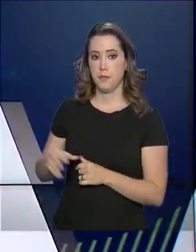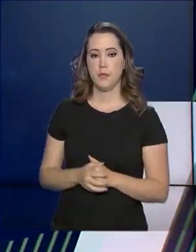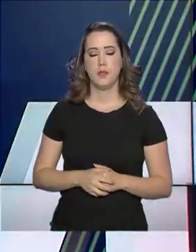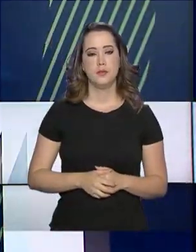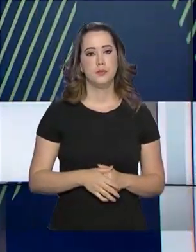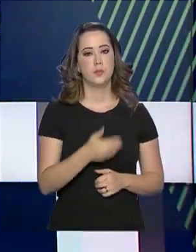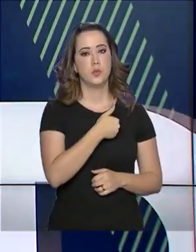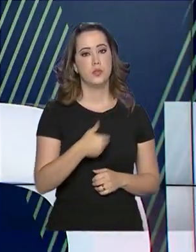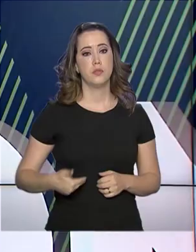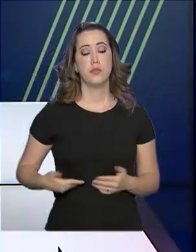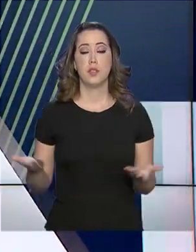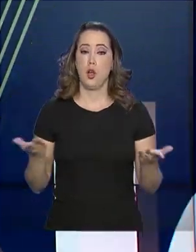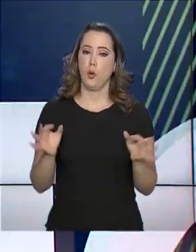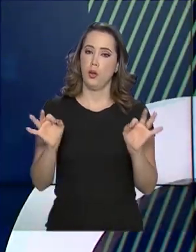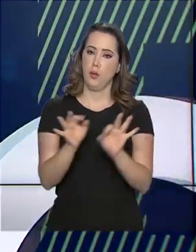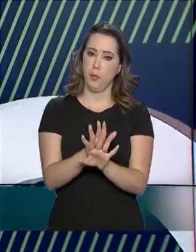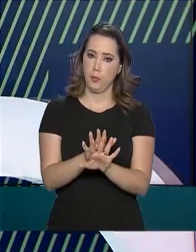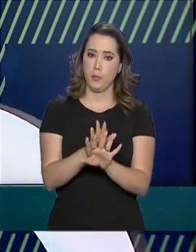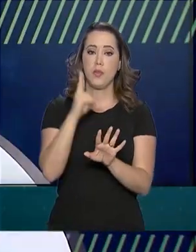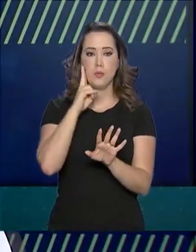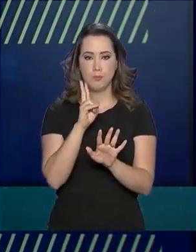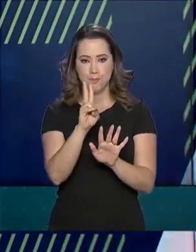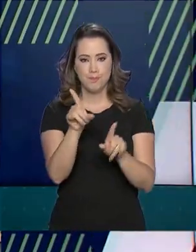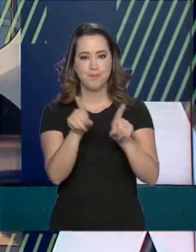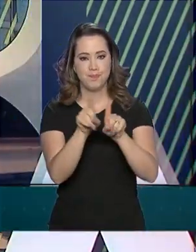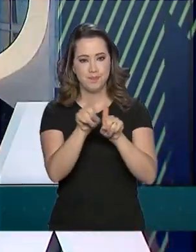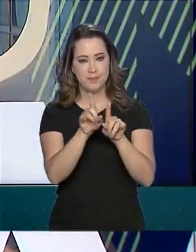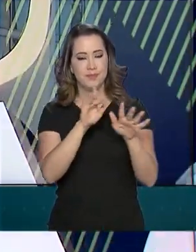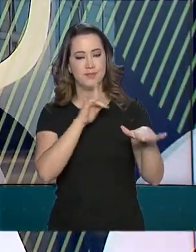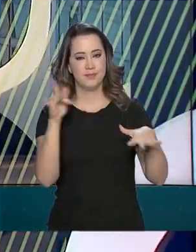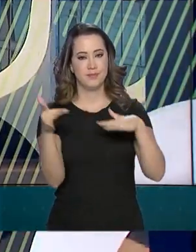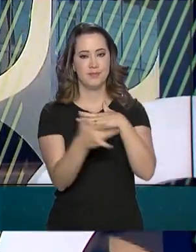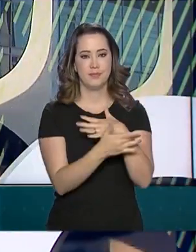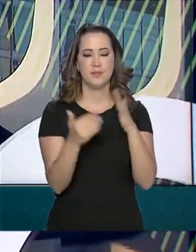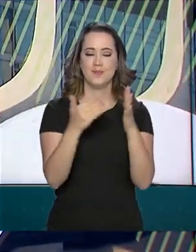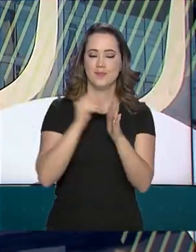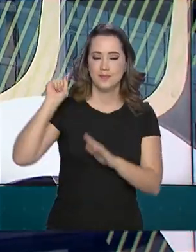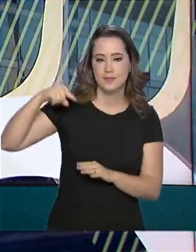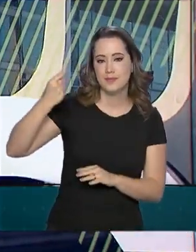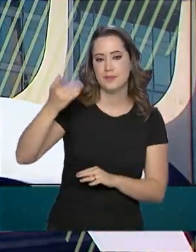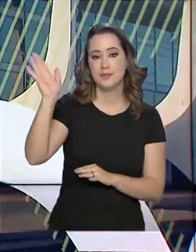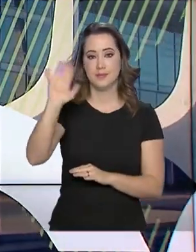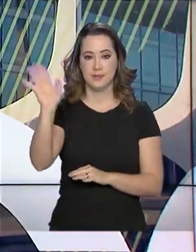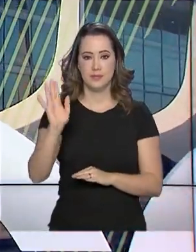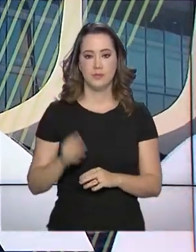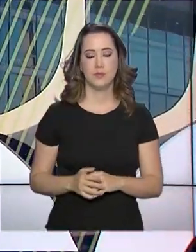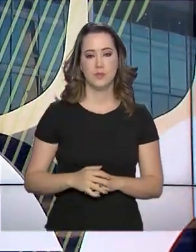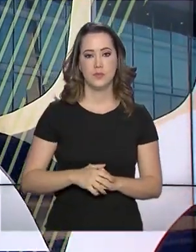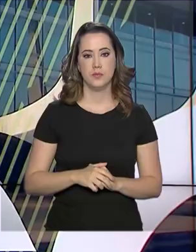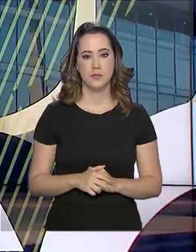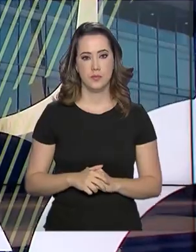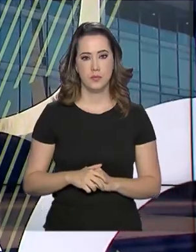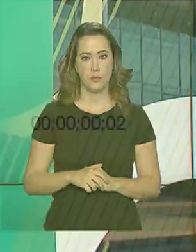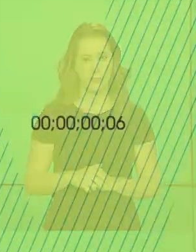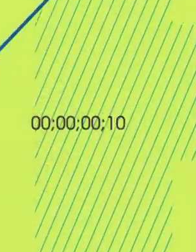O governo agora fica por aqui. Continue nos acompanhando também pelas redes sociais. Até a próxima edição.